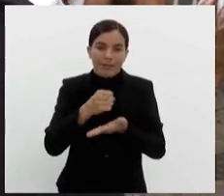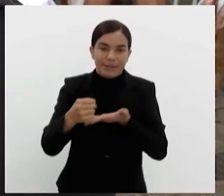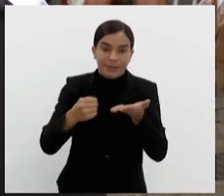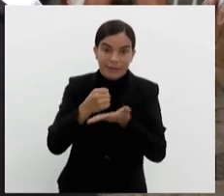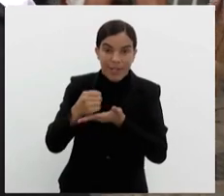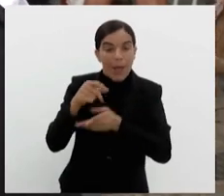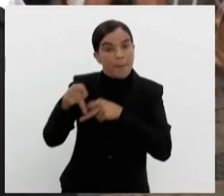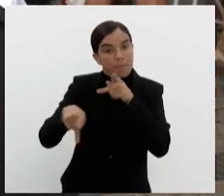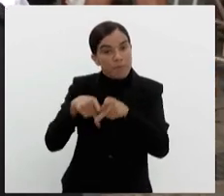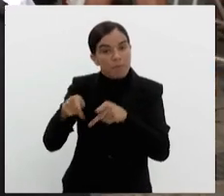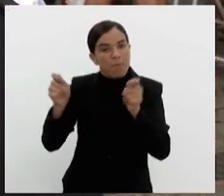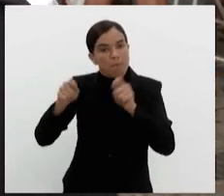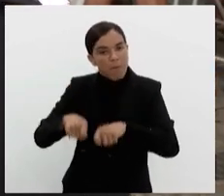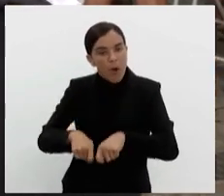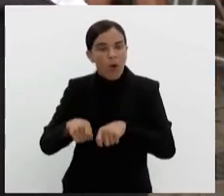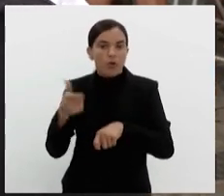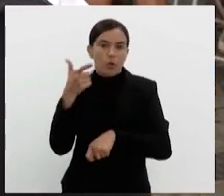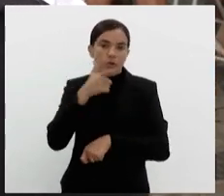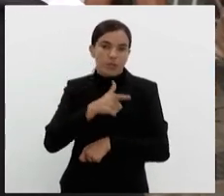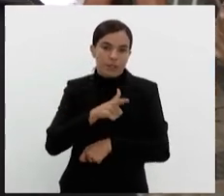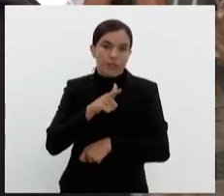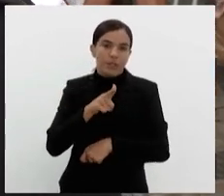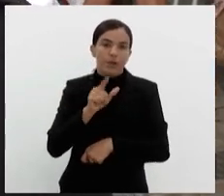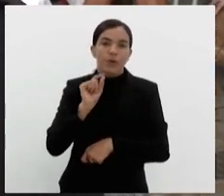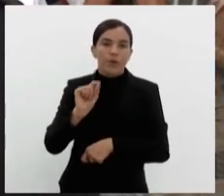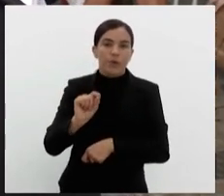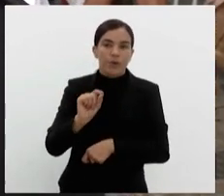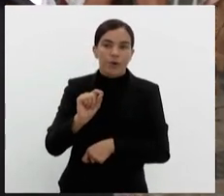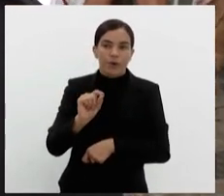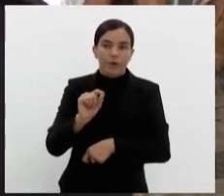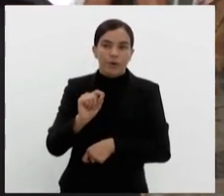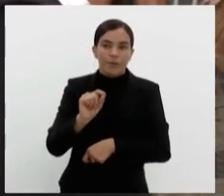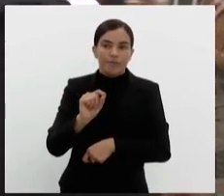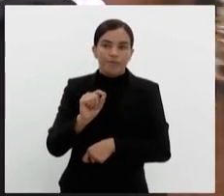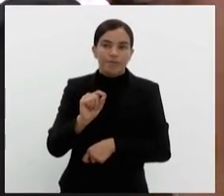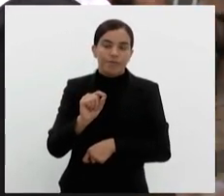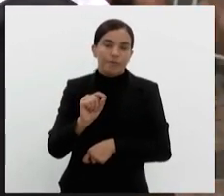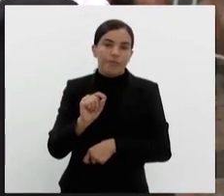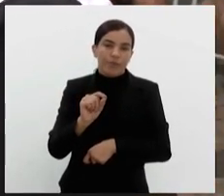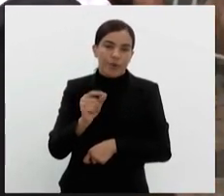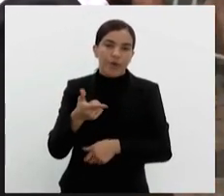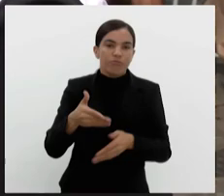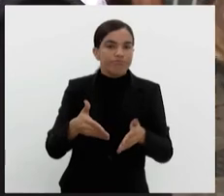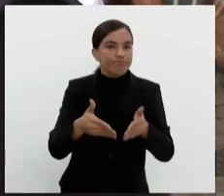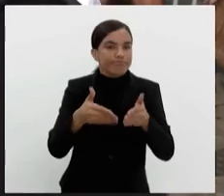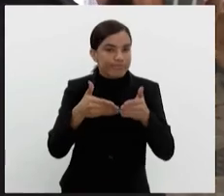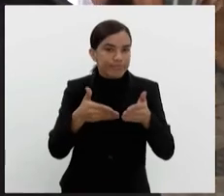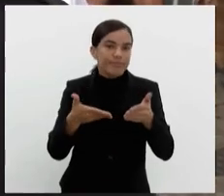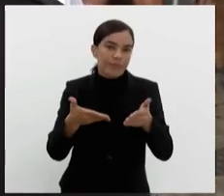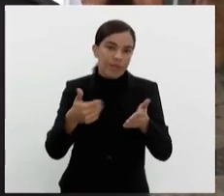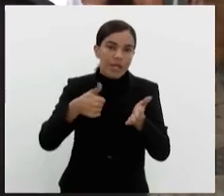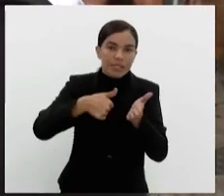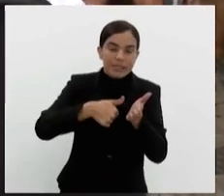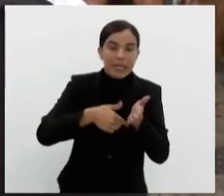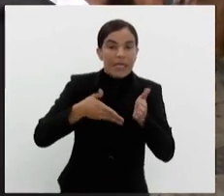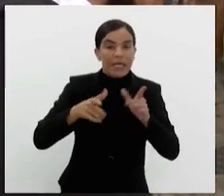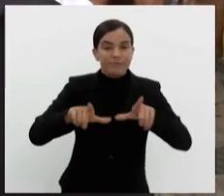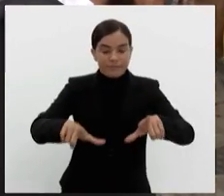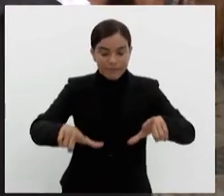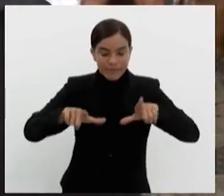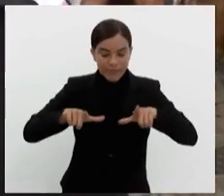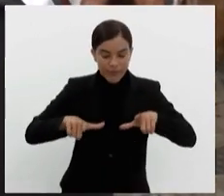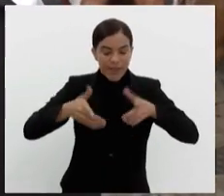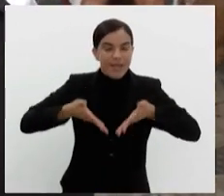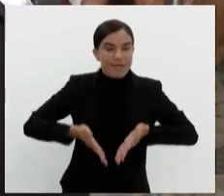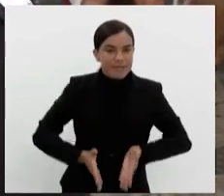população pode ter acesso à isenção das documentações, segundo a via de certidão de nascimento,